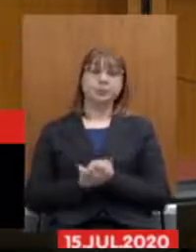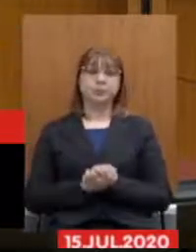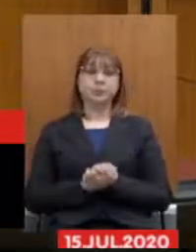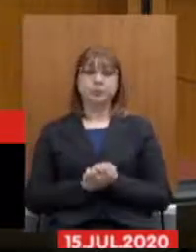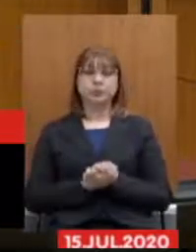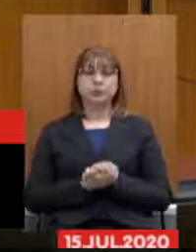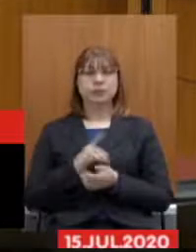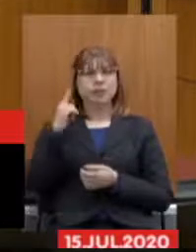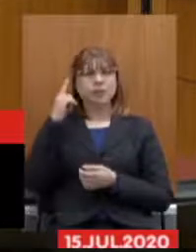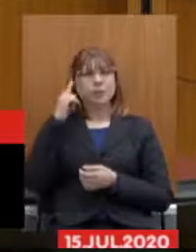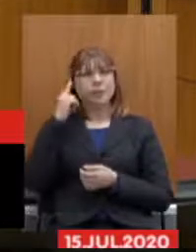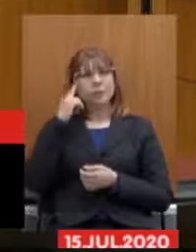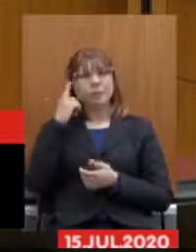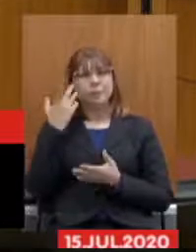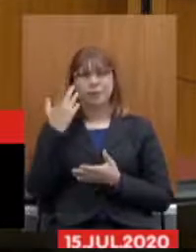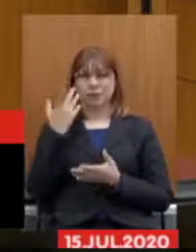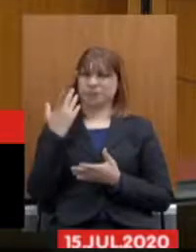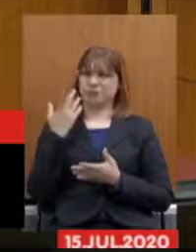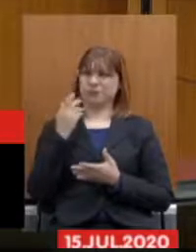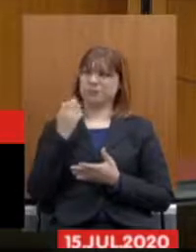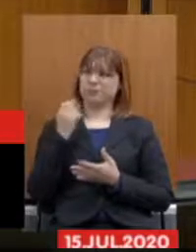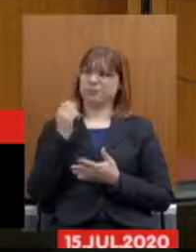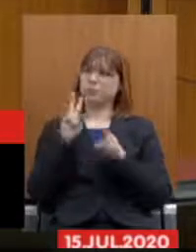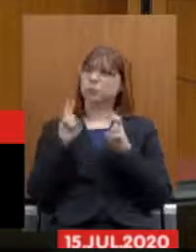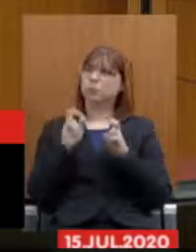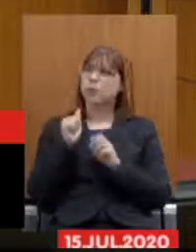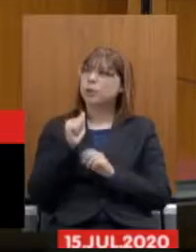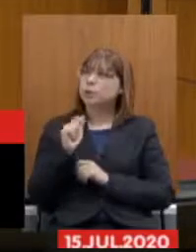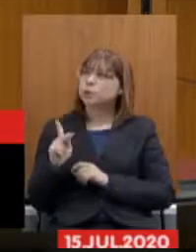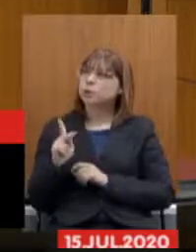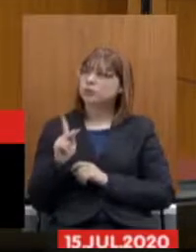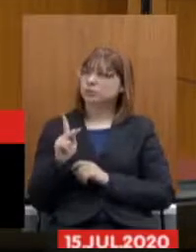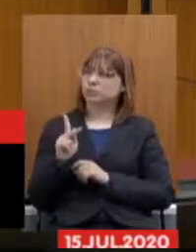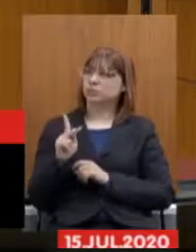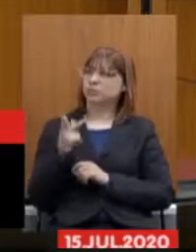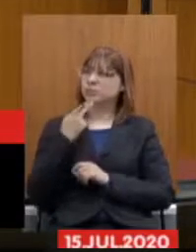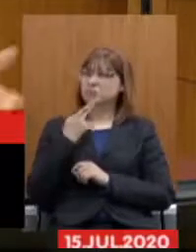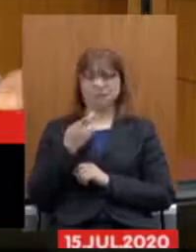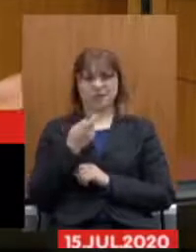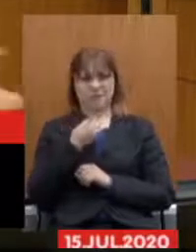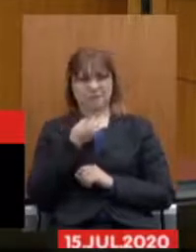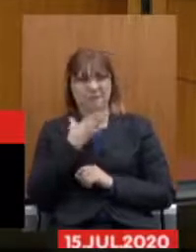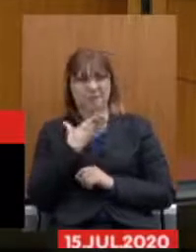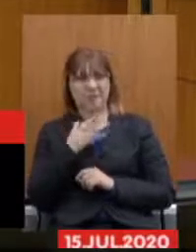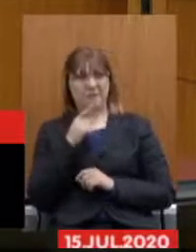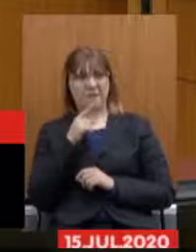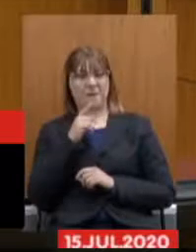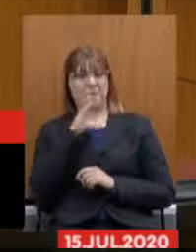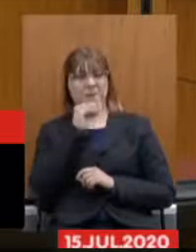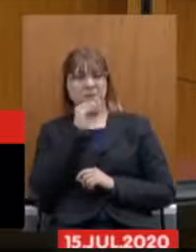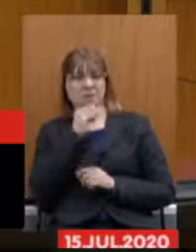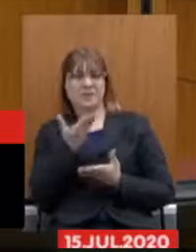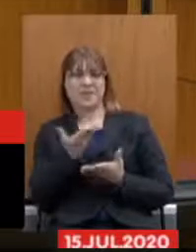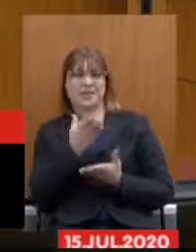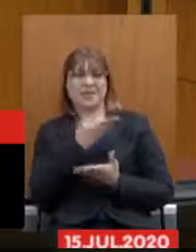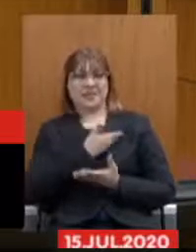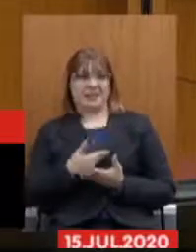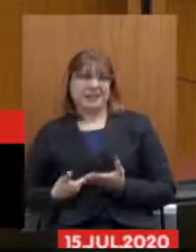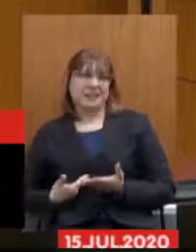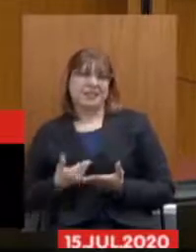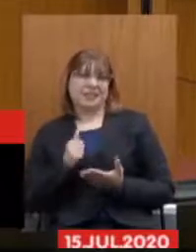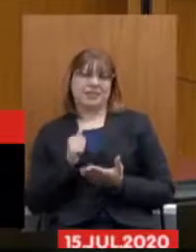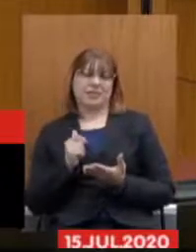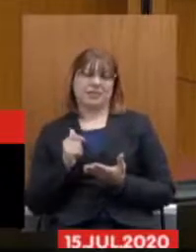questão de aposentadoria que se fala em privilégios de servidor, é o que o colega anterior disse, nós